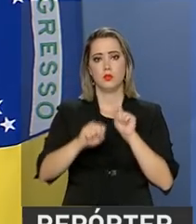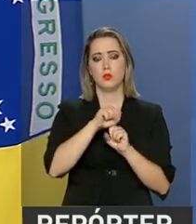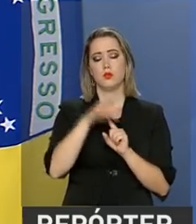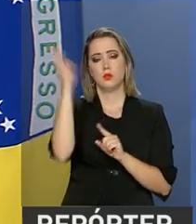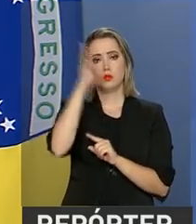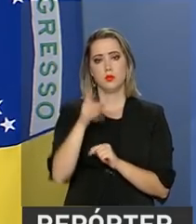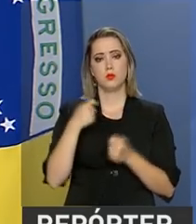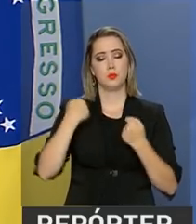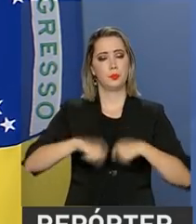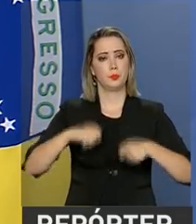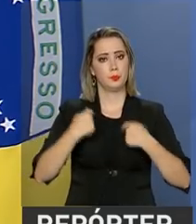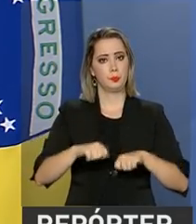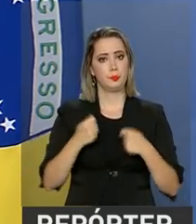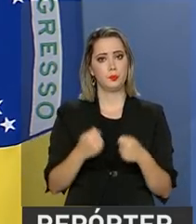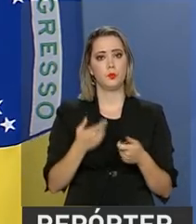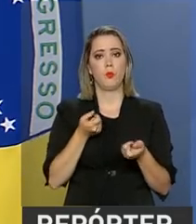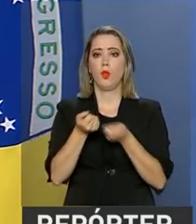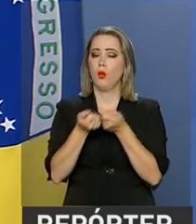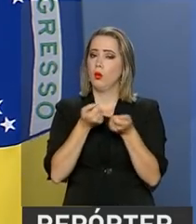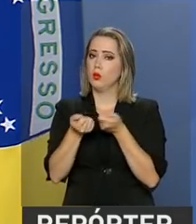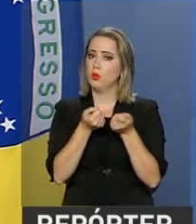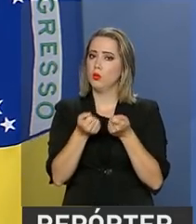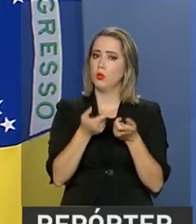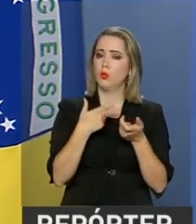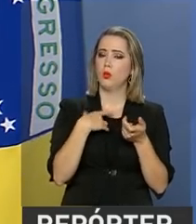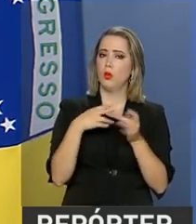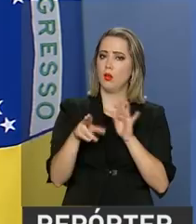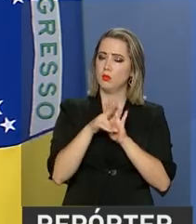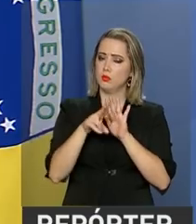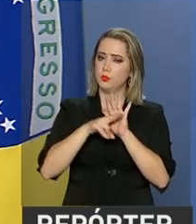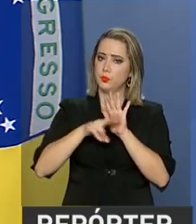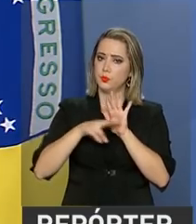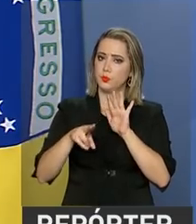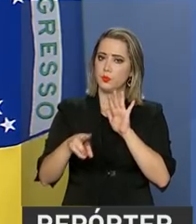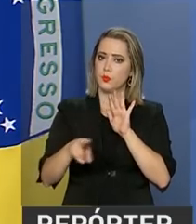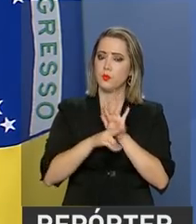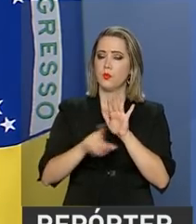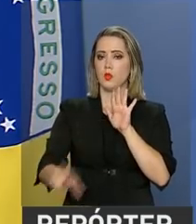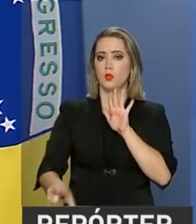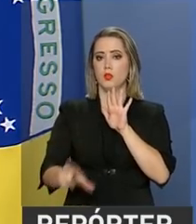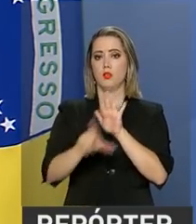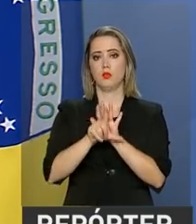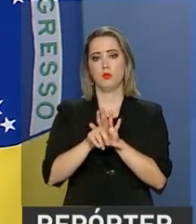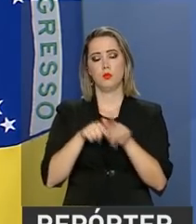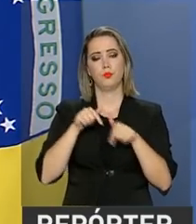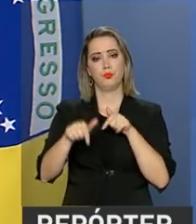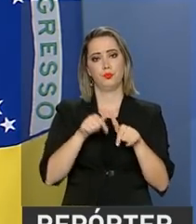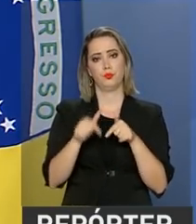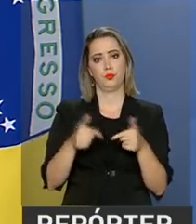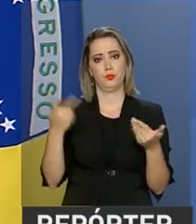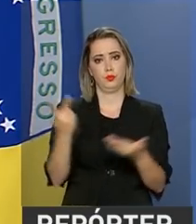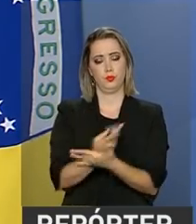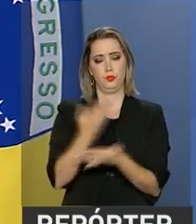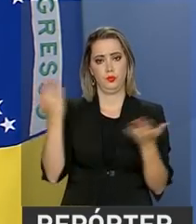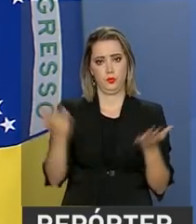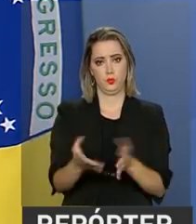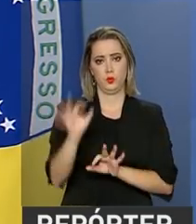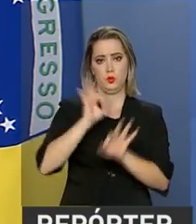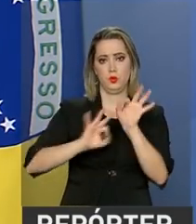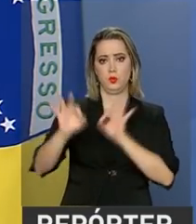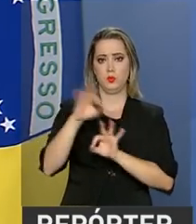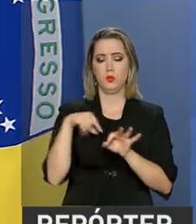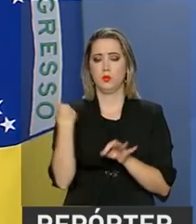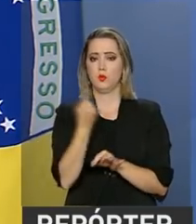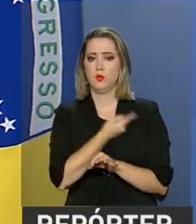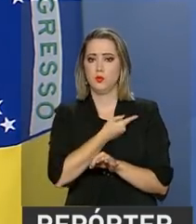torno da necessidade de adequar as relações trabalhistas, as realidades do presente e de preparar o nosso mercado de